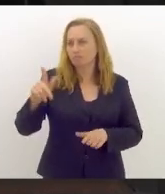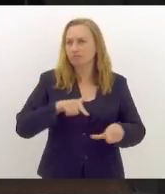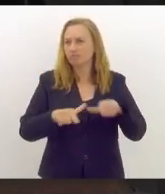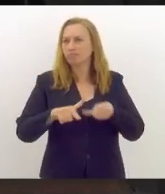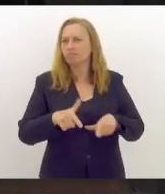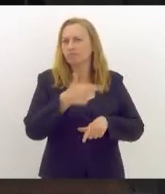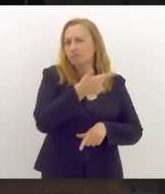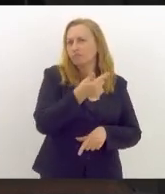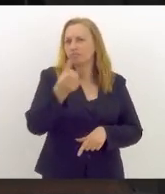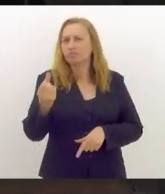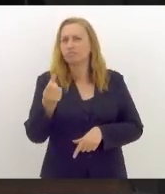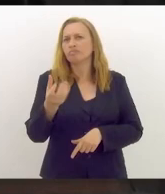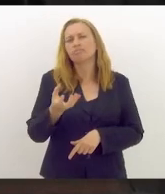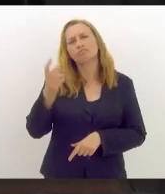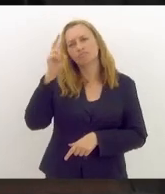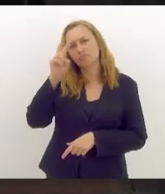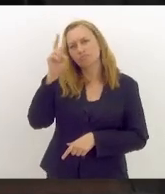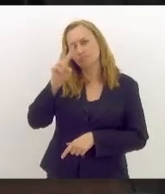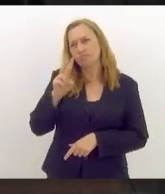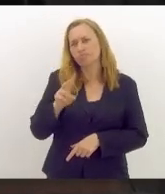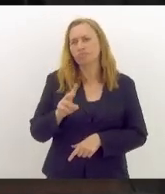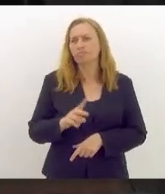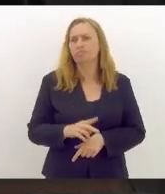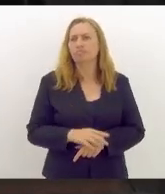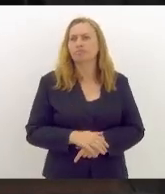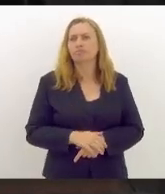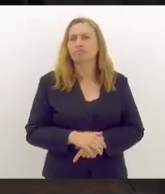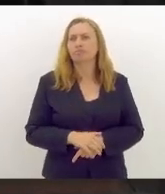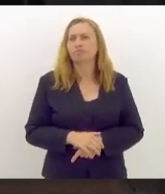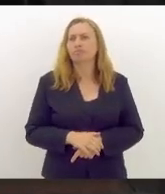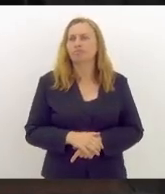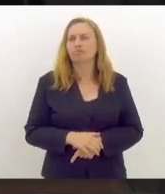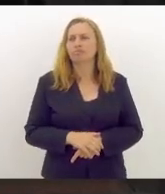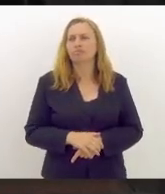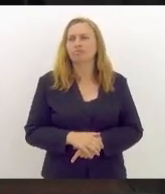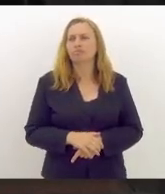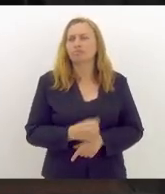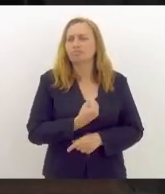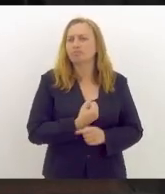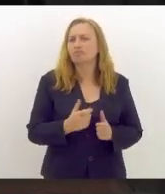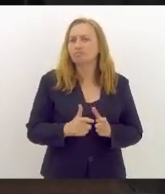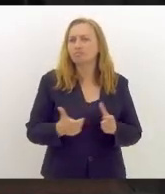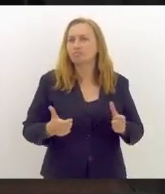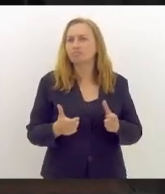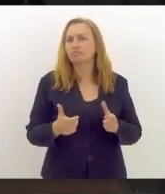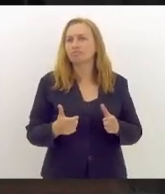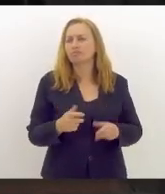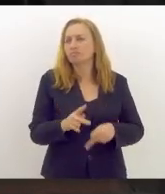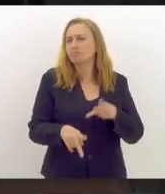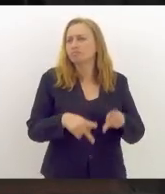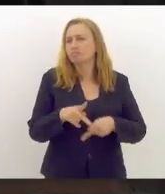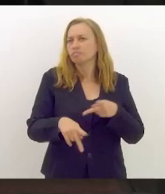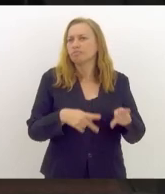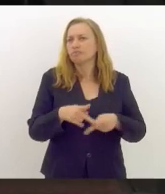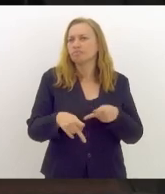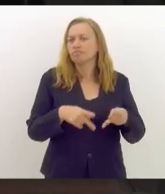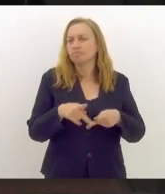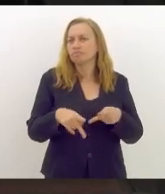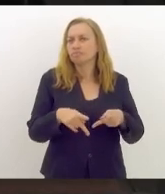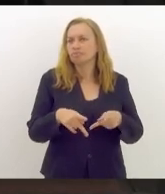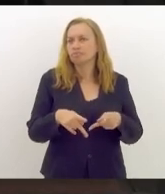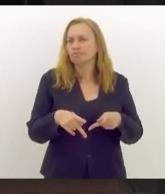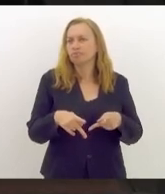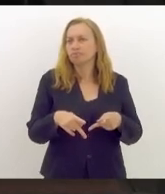2006, que era aqui lembrar, ostentando um índice elevadíssimo de popularidade, elevadíssimos, com